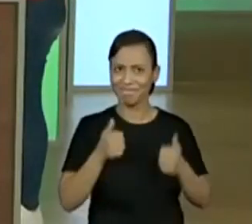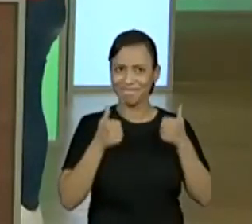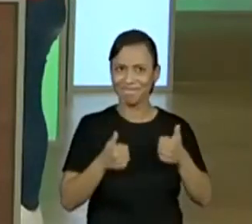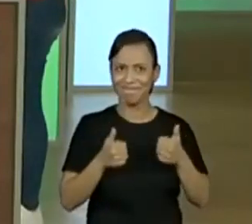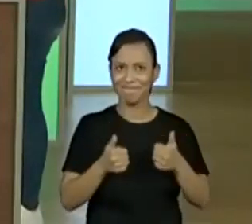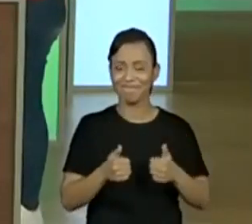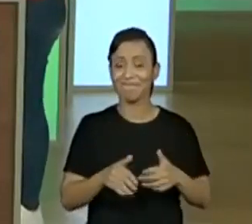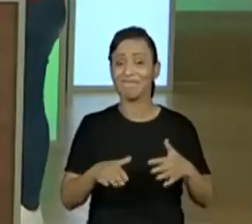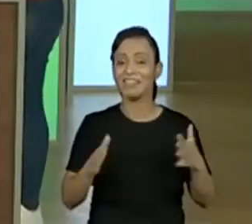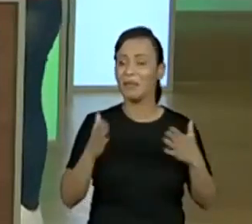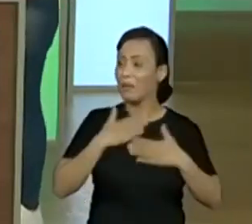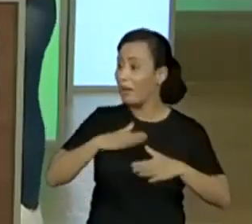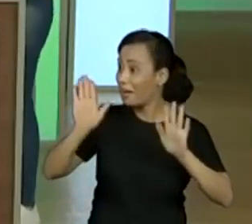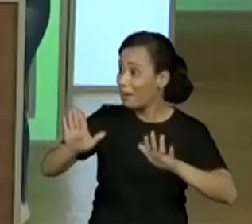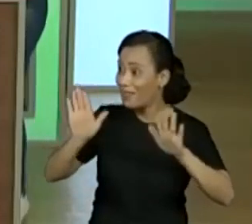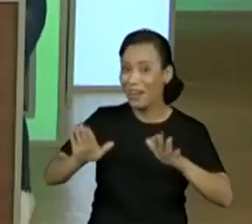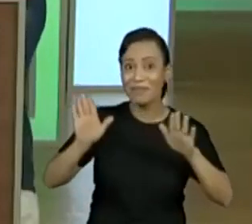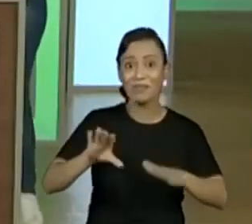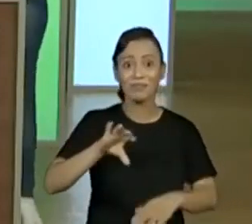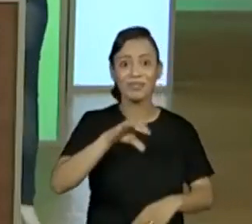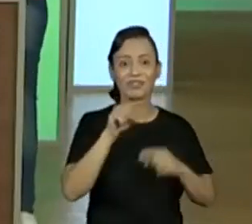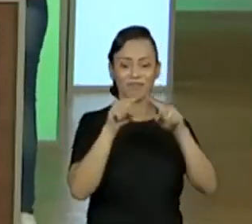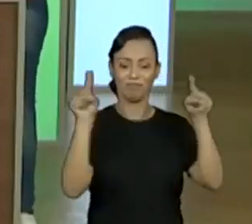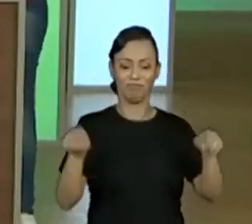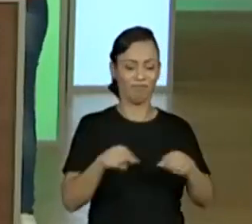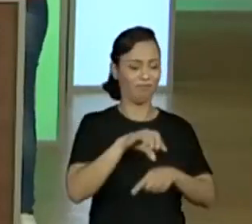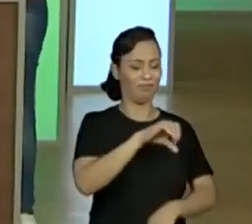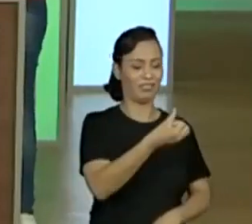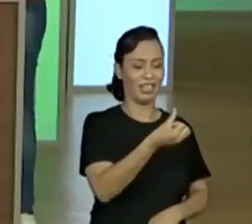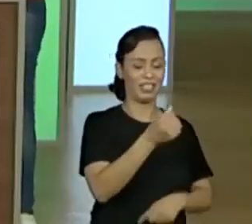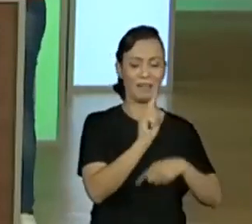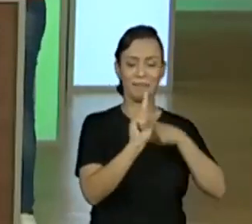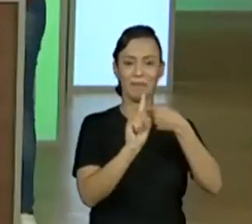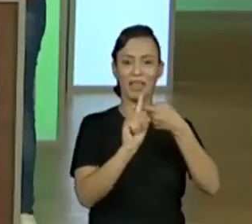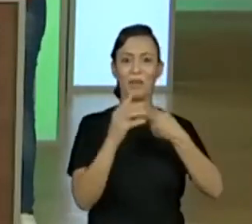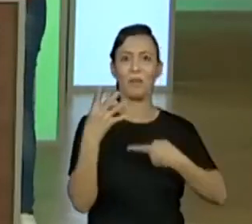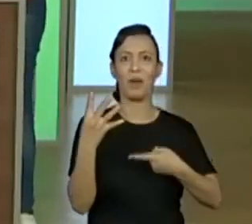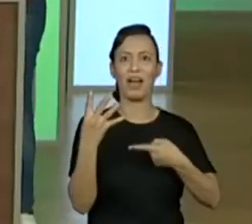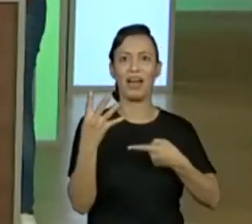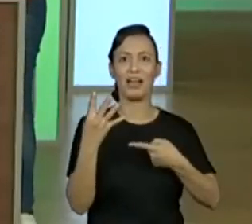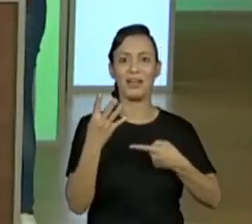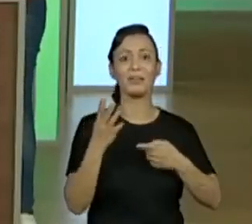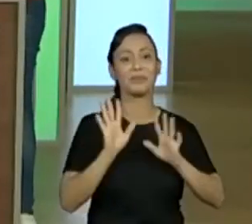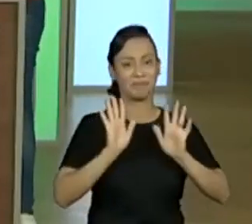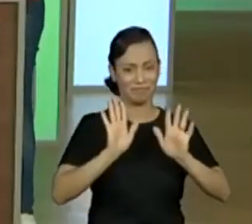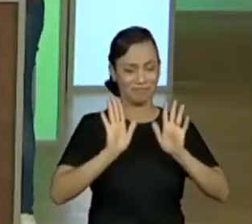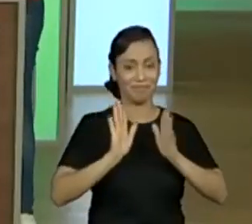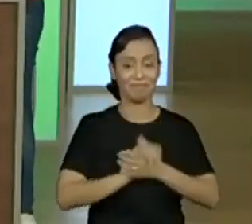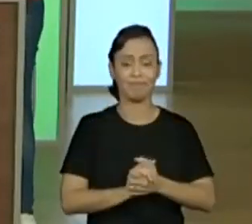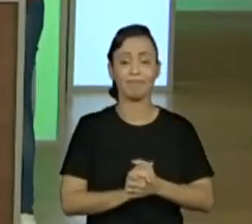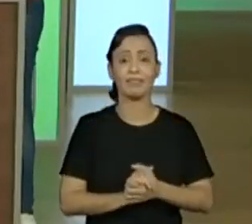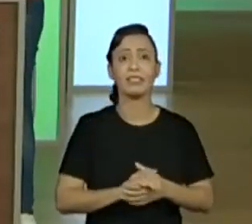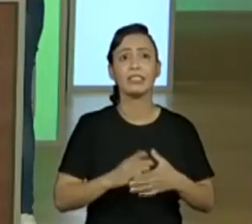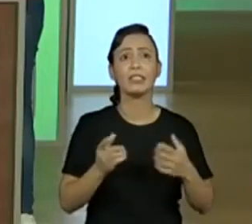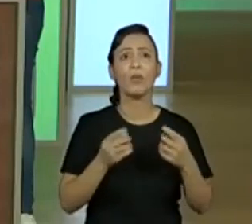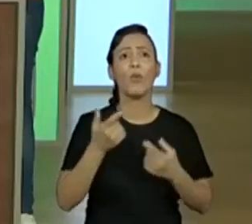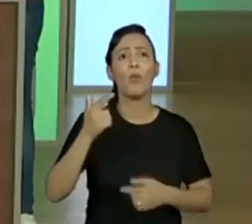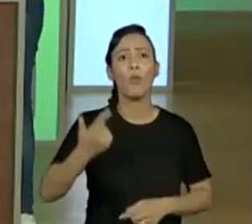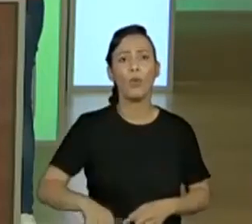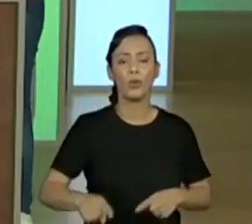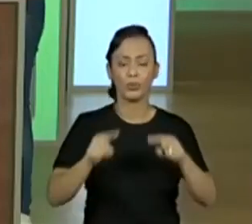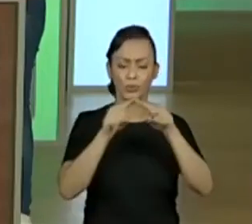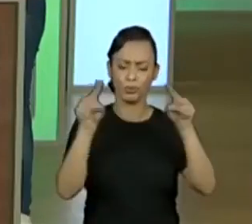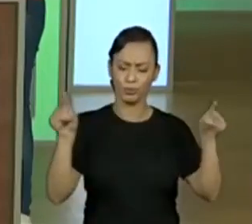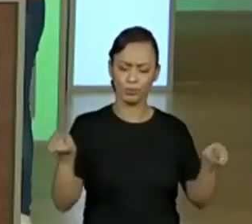Então, calma aí. É, calma aí. Vamos brincar aqui um pouquinho. Olha lá. E o seis mais quatro? Olha